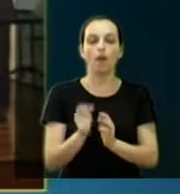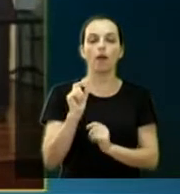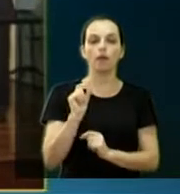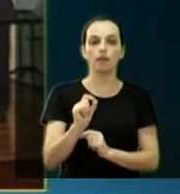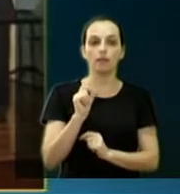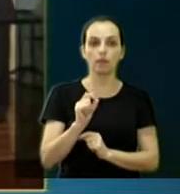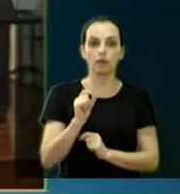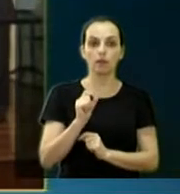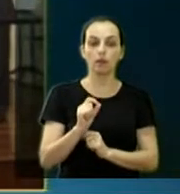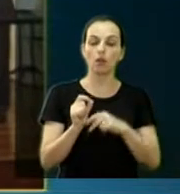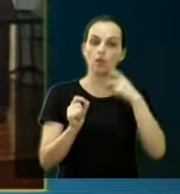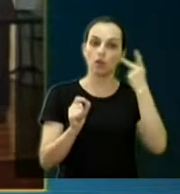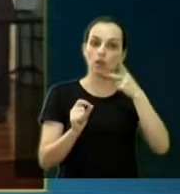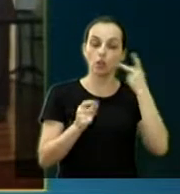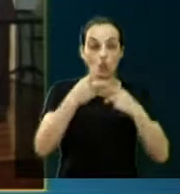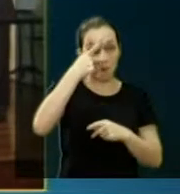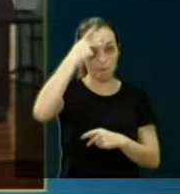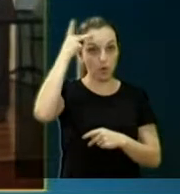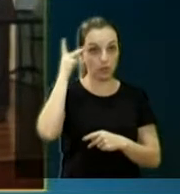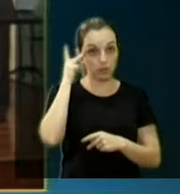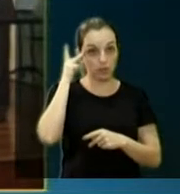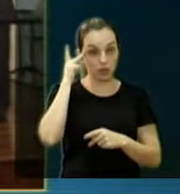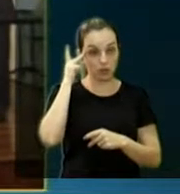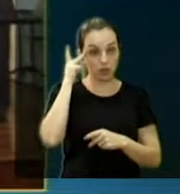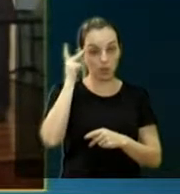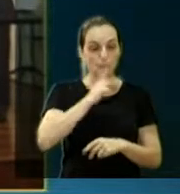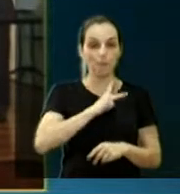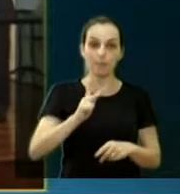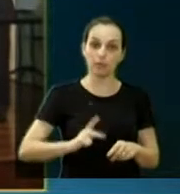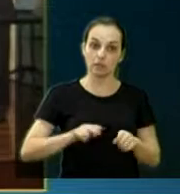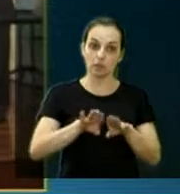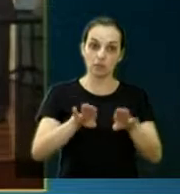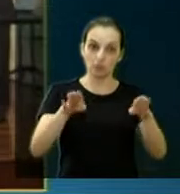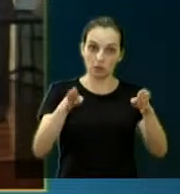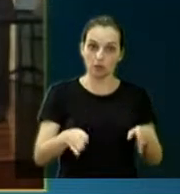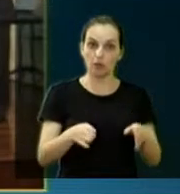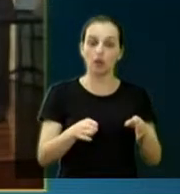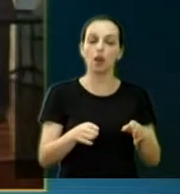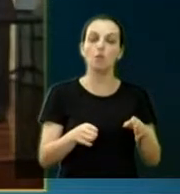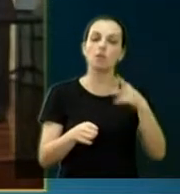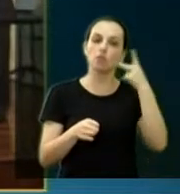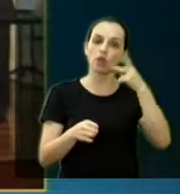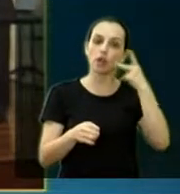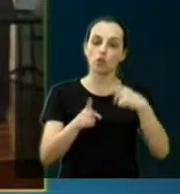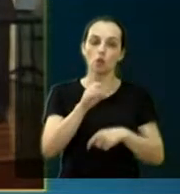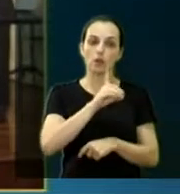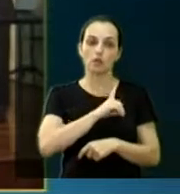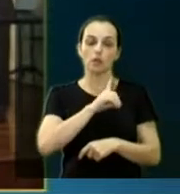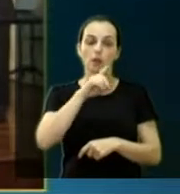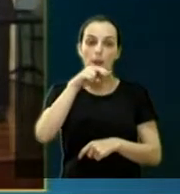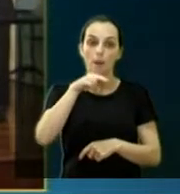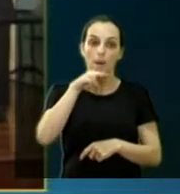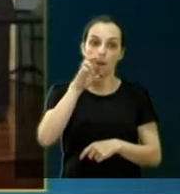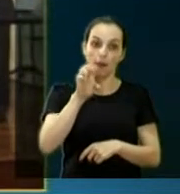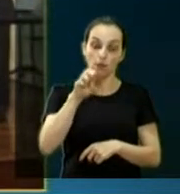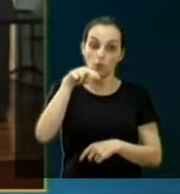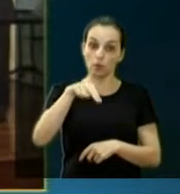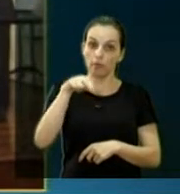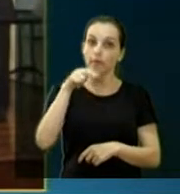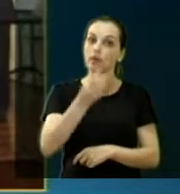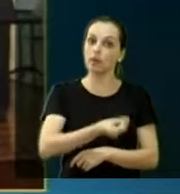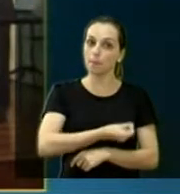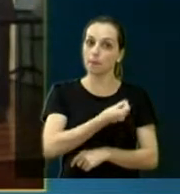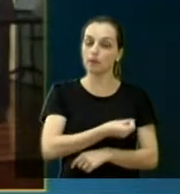O Porçani presidiu a mesa, o doutor Elton também estava presente. E foi uma homenagem, então,